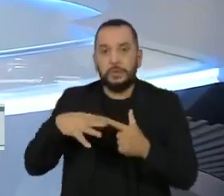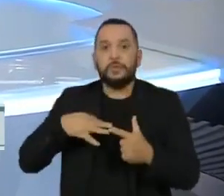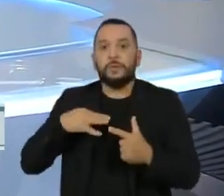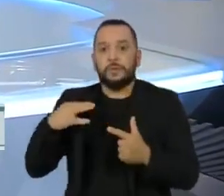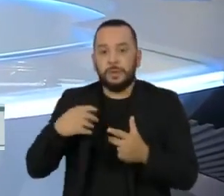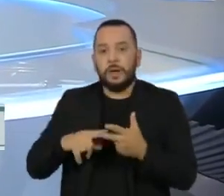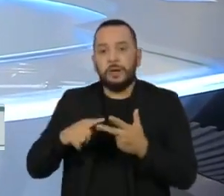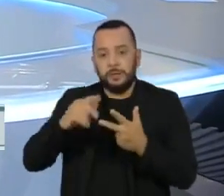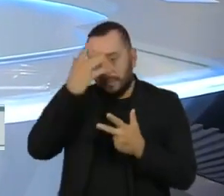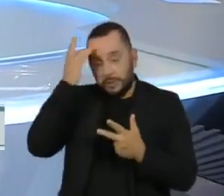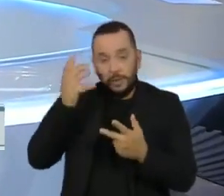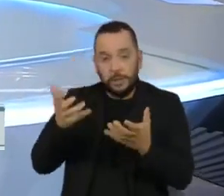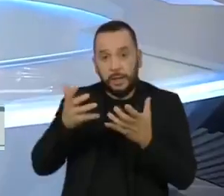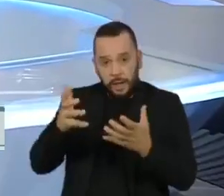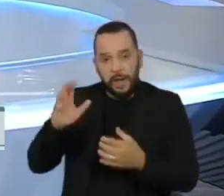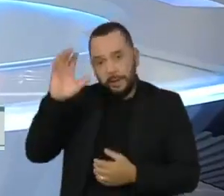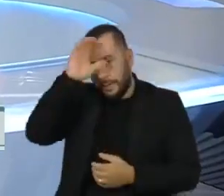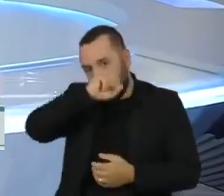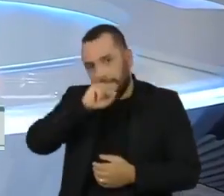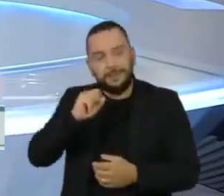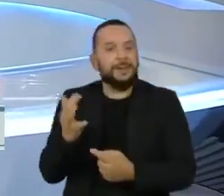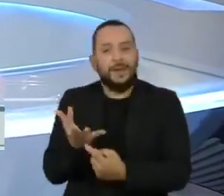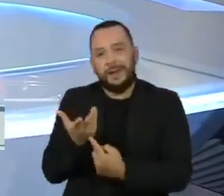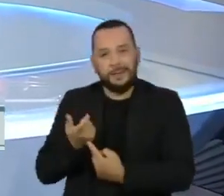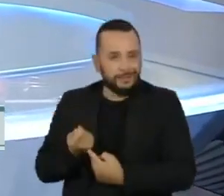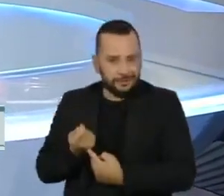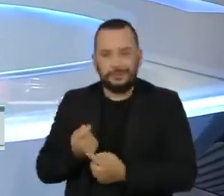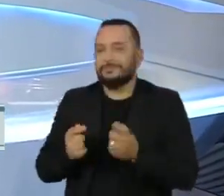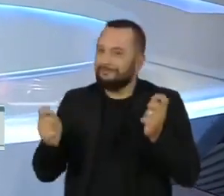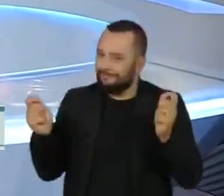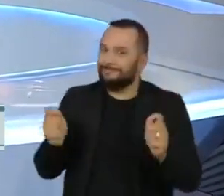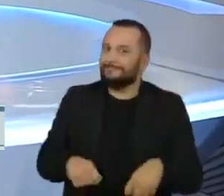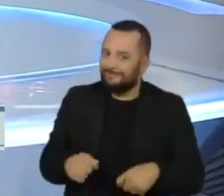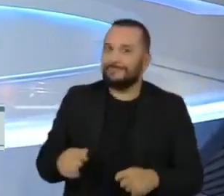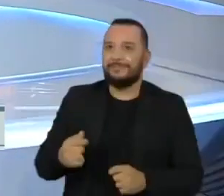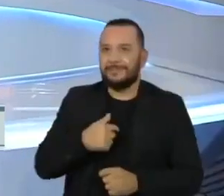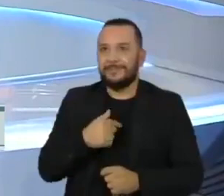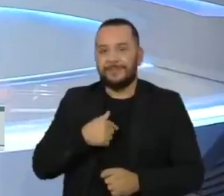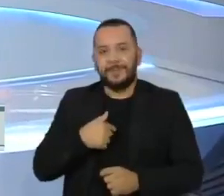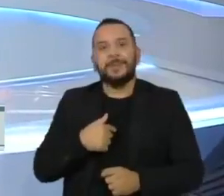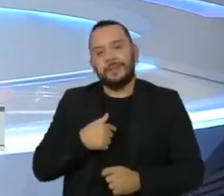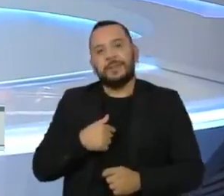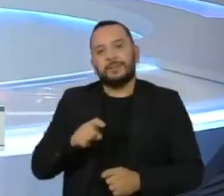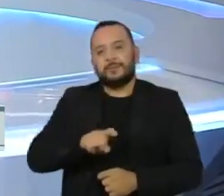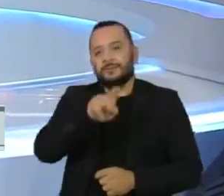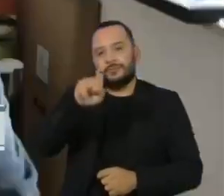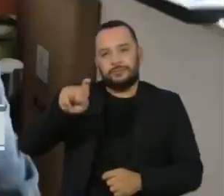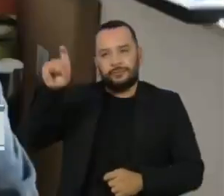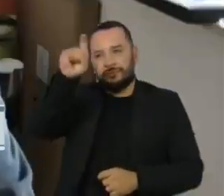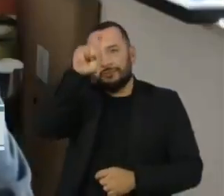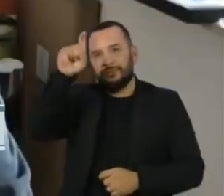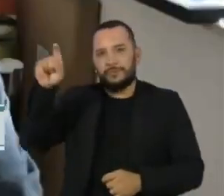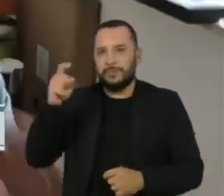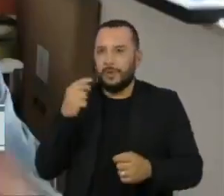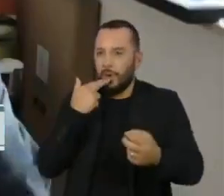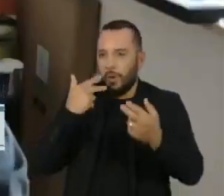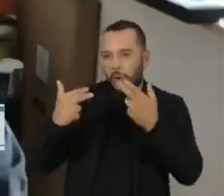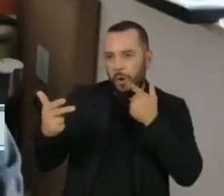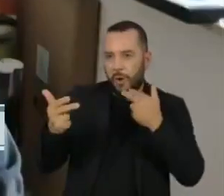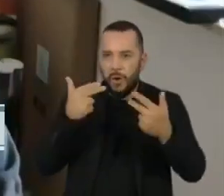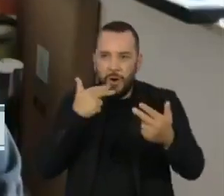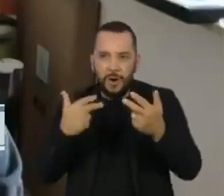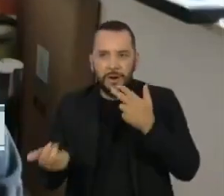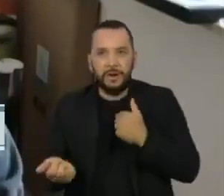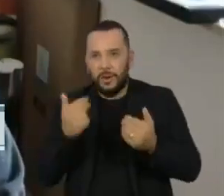mais sobre o mundo das artes e quem sabe podem se aventurar com tita e cor. O Instituto